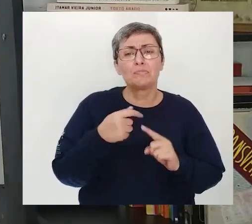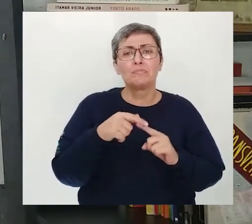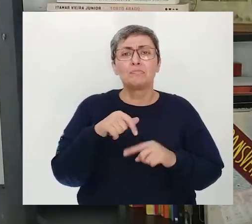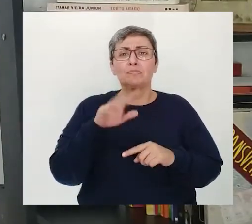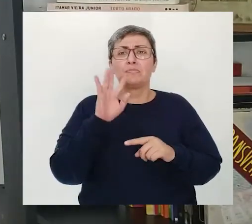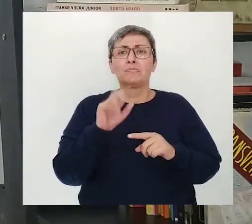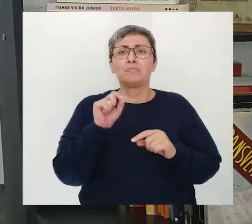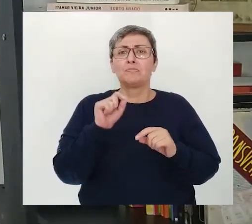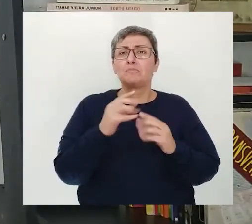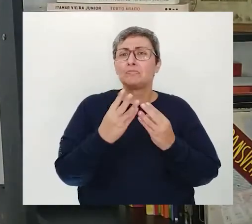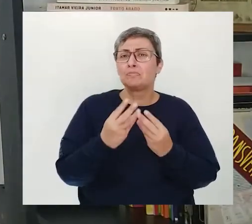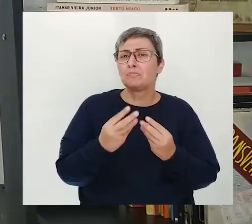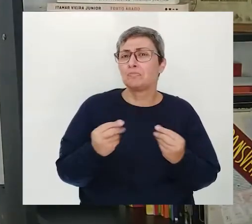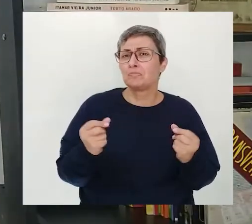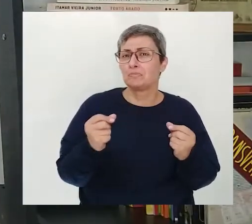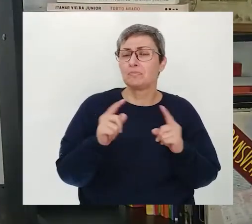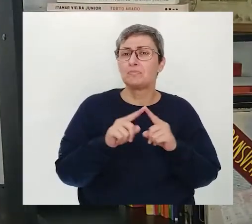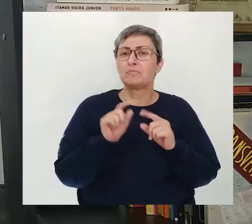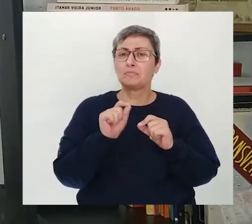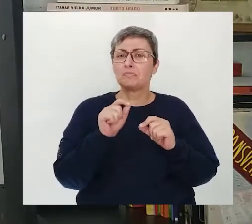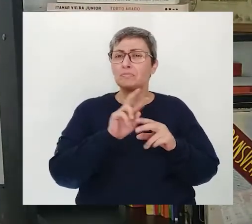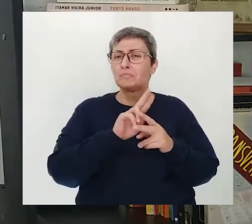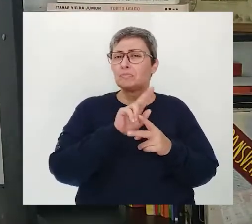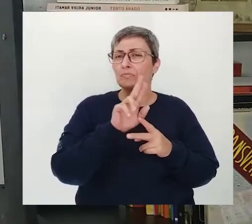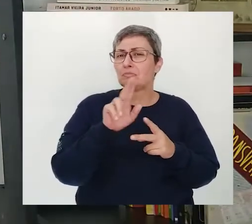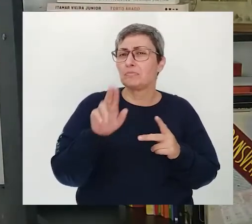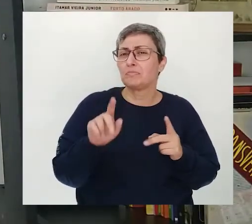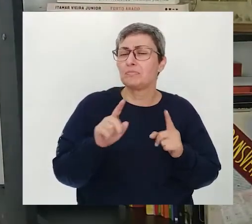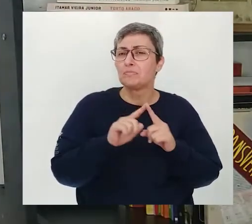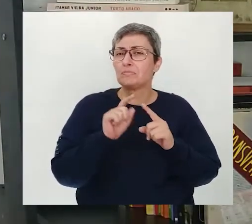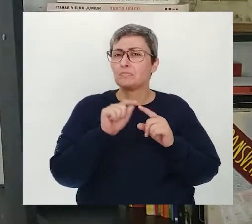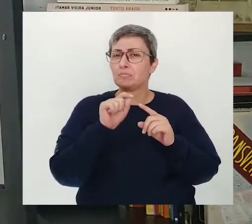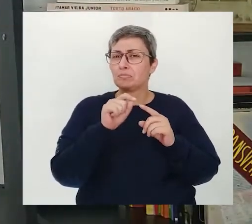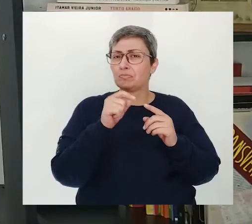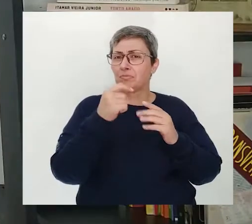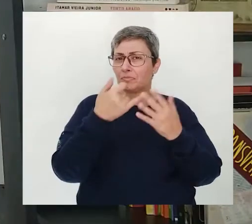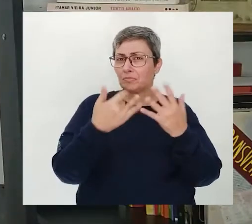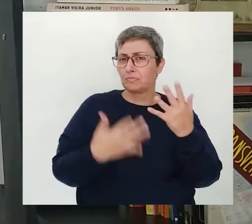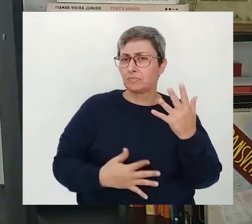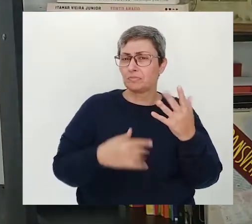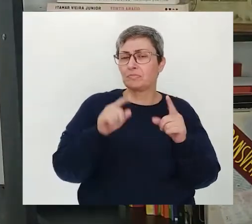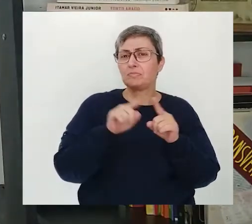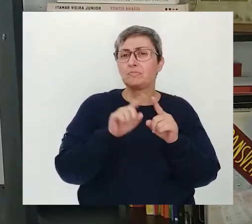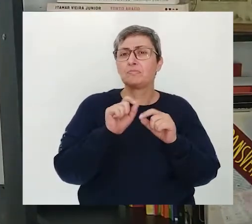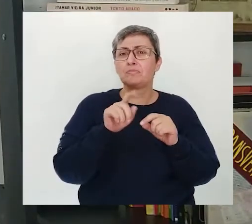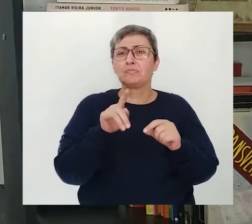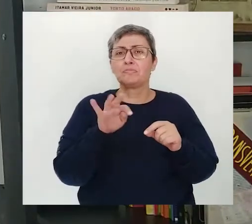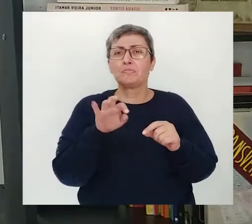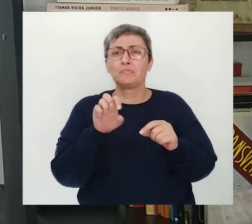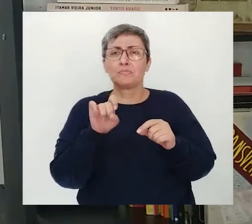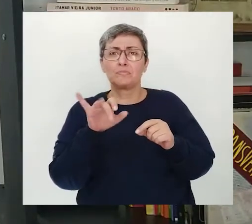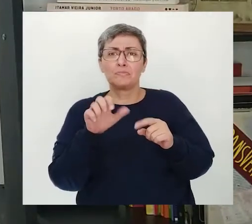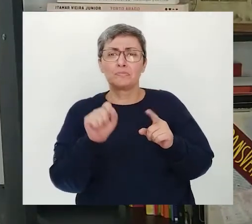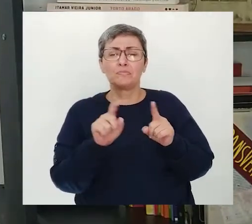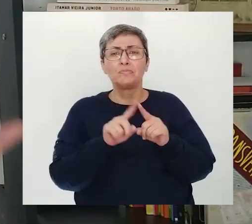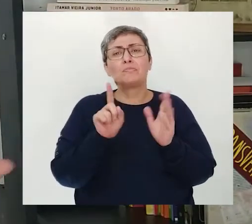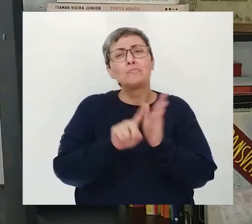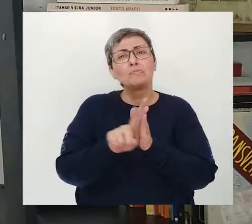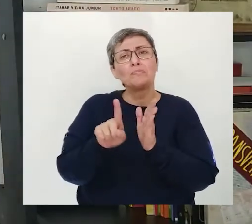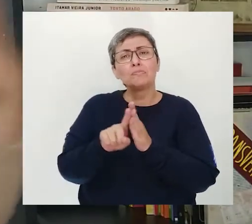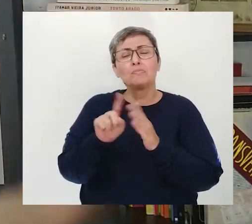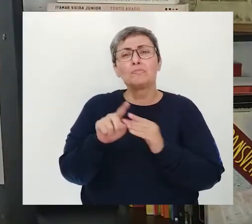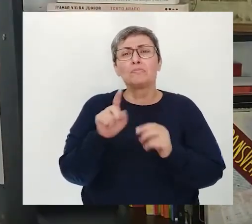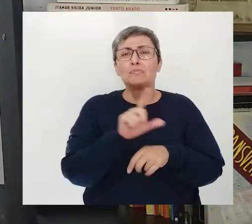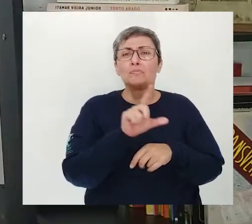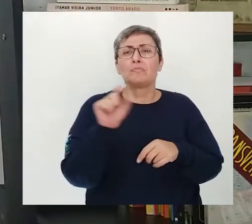algo mais subjetivo. Existem várias definições, na verdade, para poesia, né? Se a gente perguntar